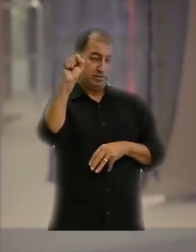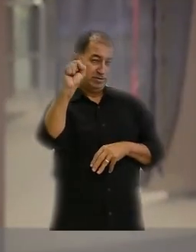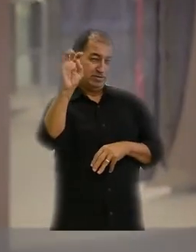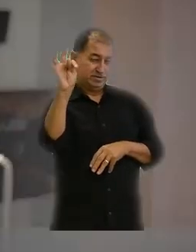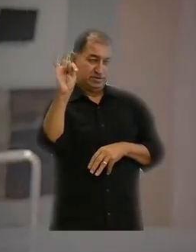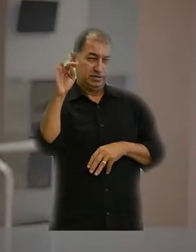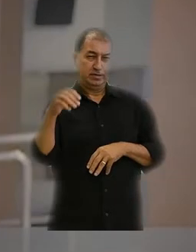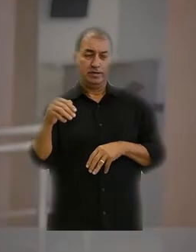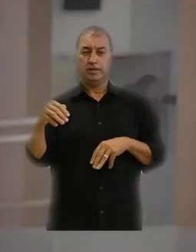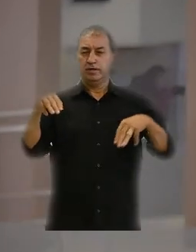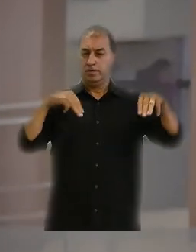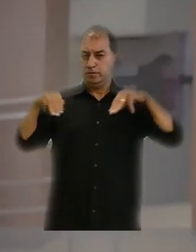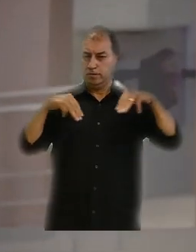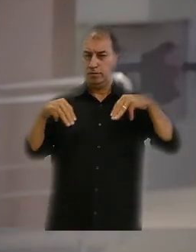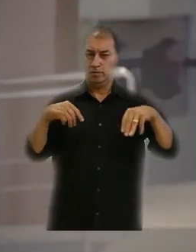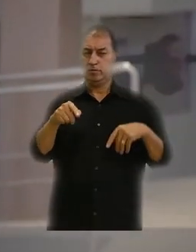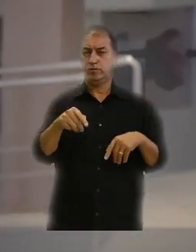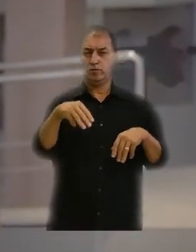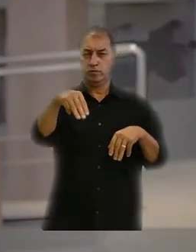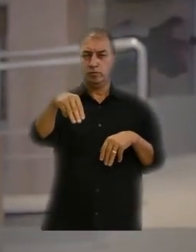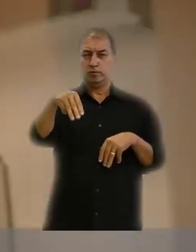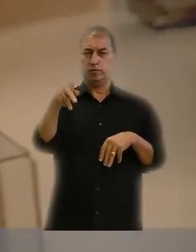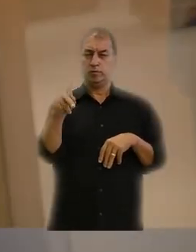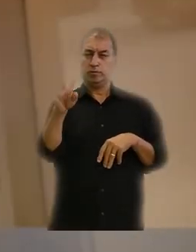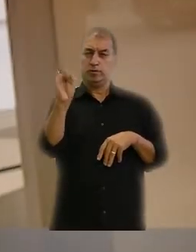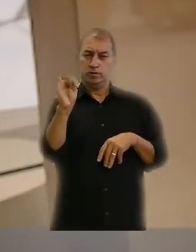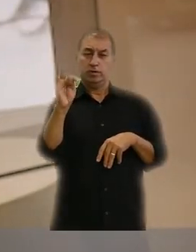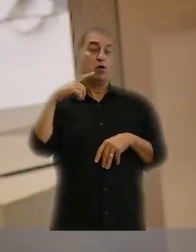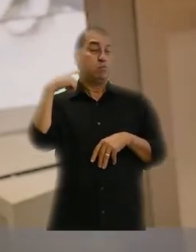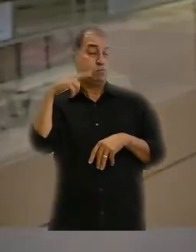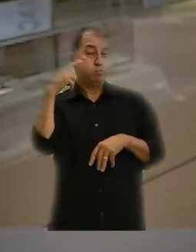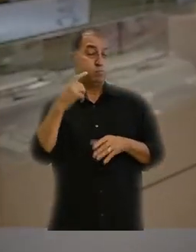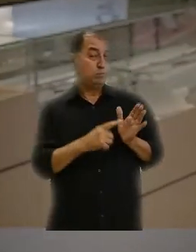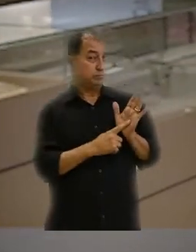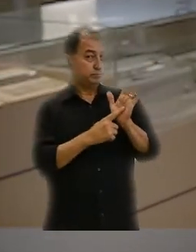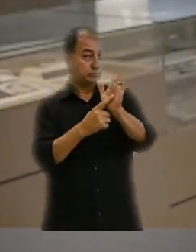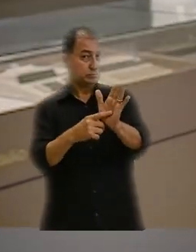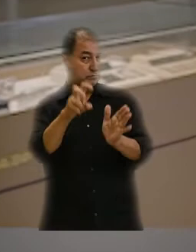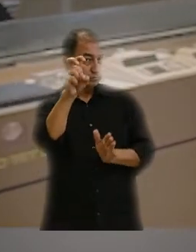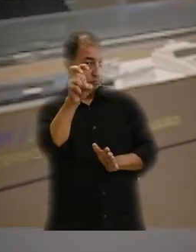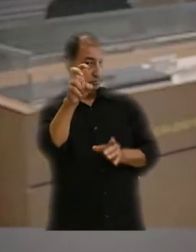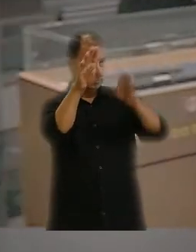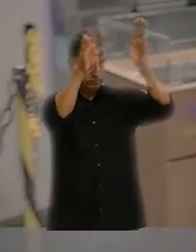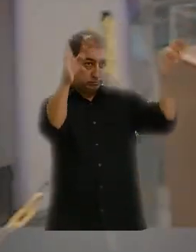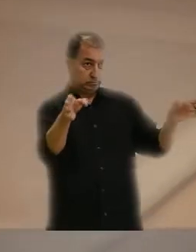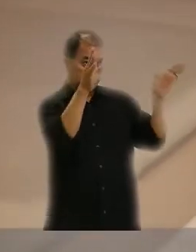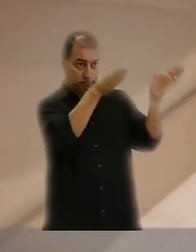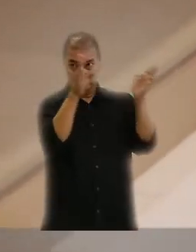Trabalho, membros do Ministério Público do Trabalho e advogados, estão à mostra em cinco vitrines.